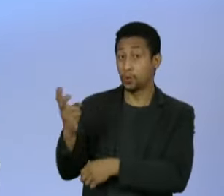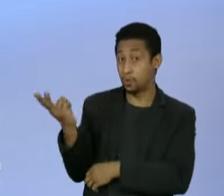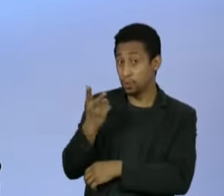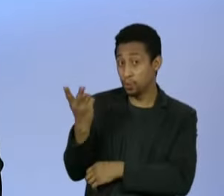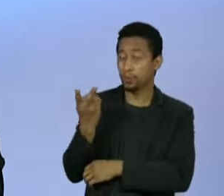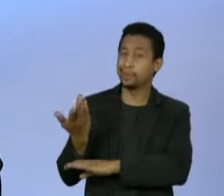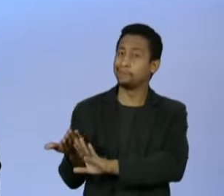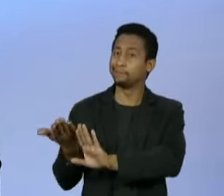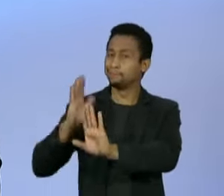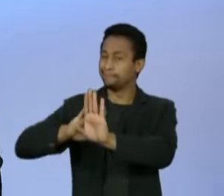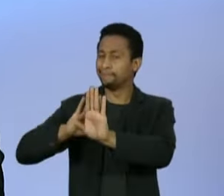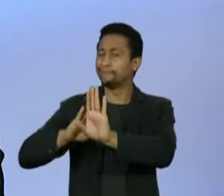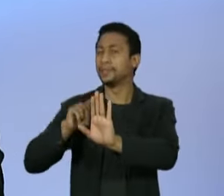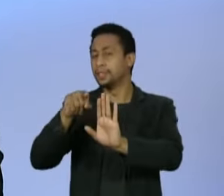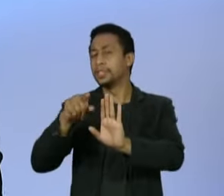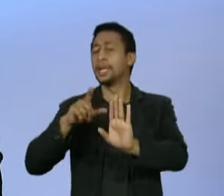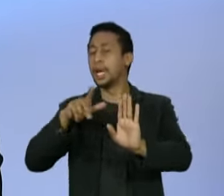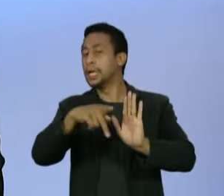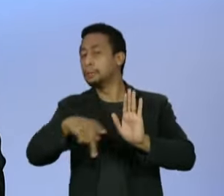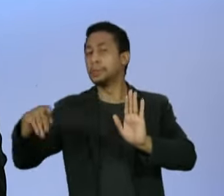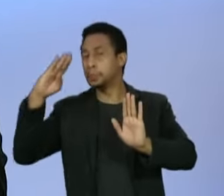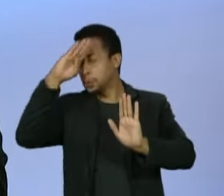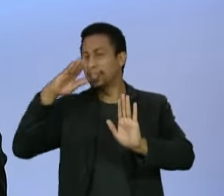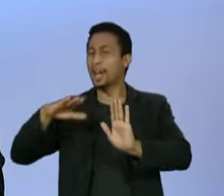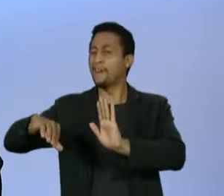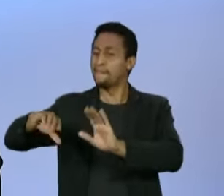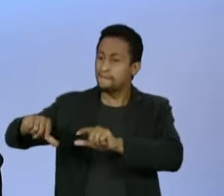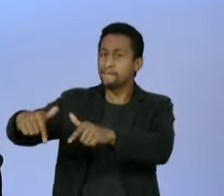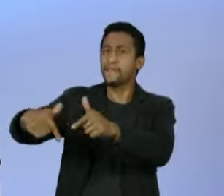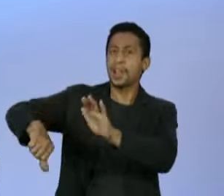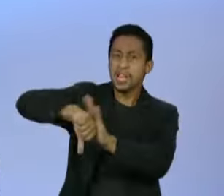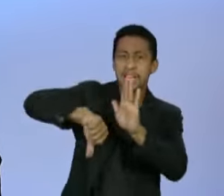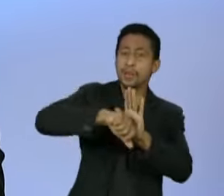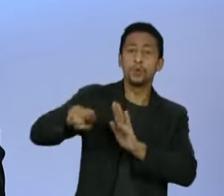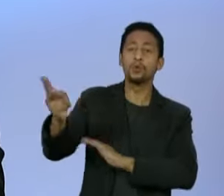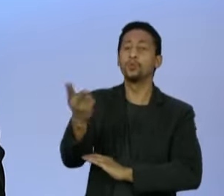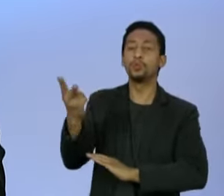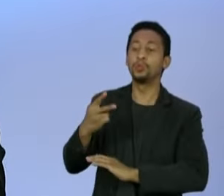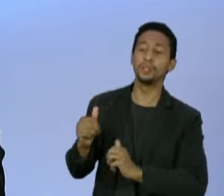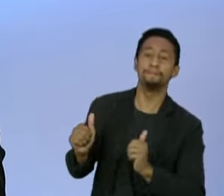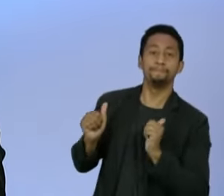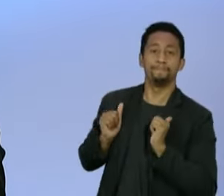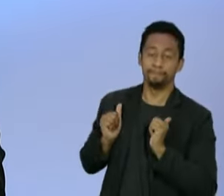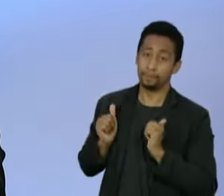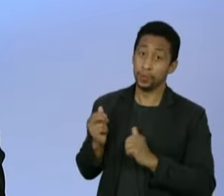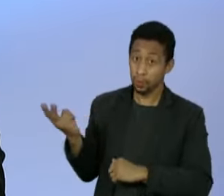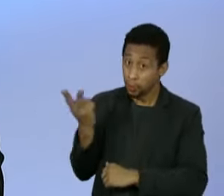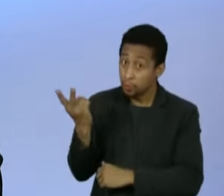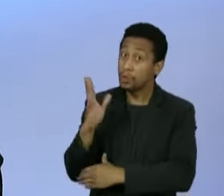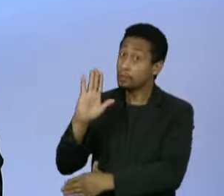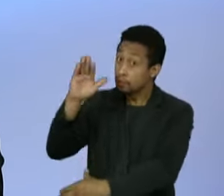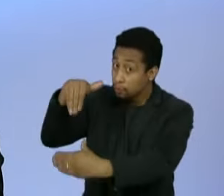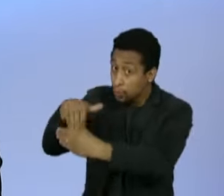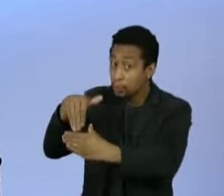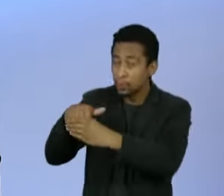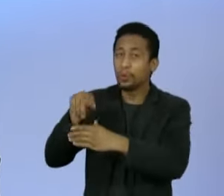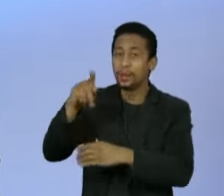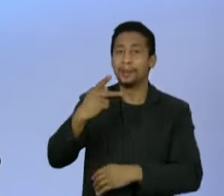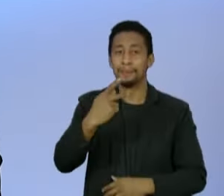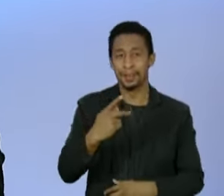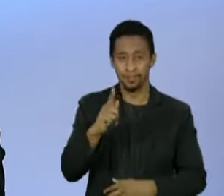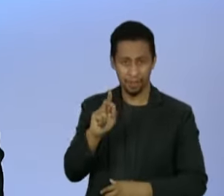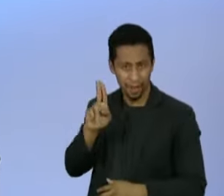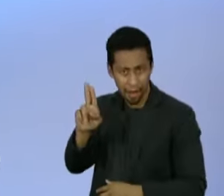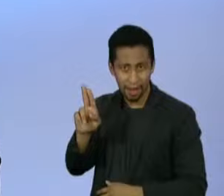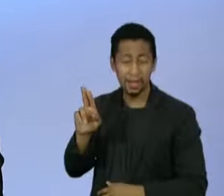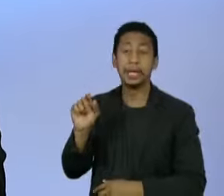diante dos crimes e arbitrariedades do presidente Jair Bolsonaro. Os dois também votaram contra a sua recondução ao cargo na PGR. Haja visto o